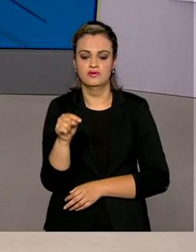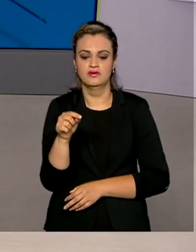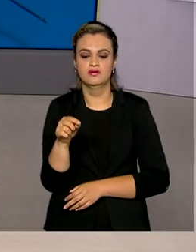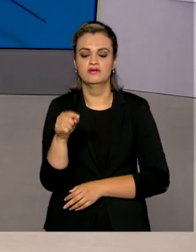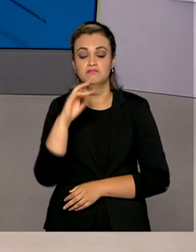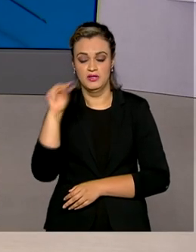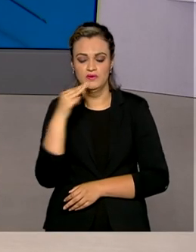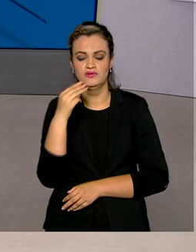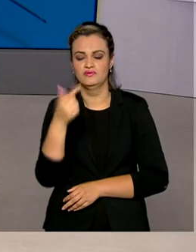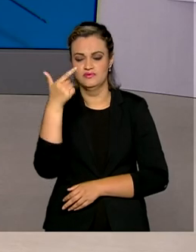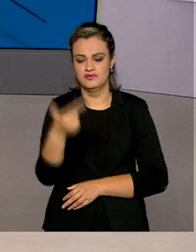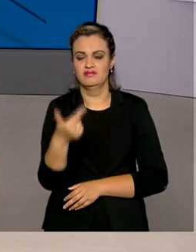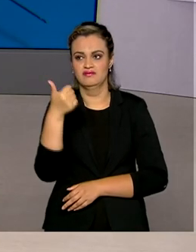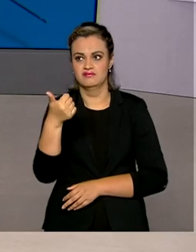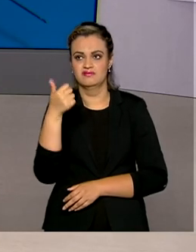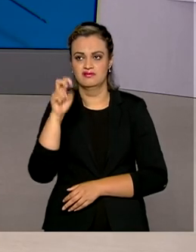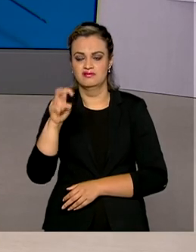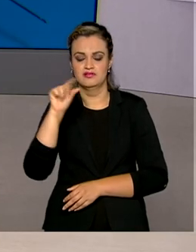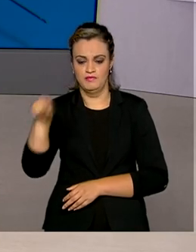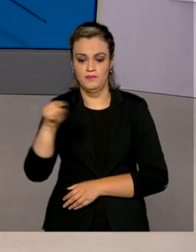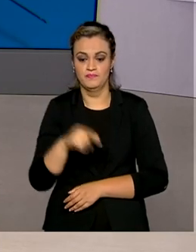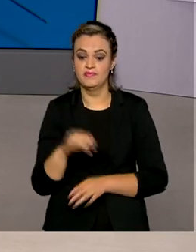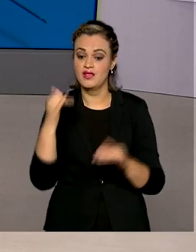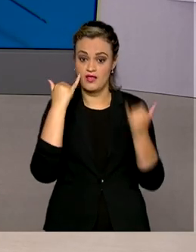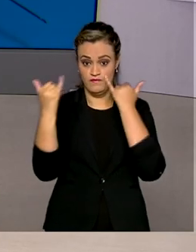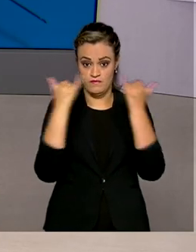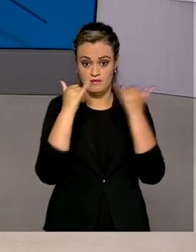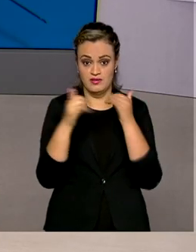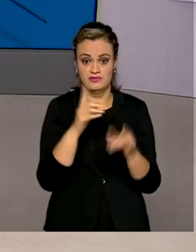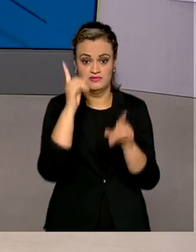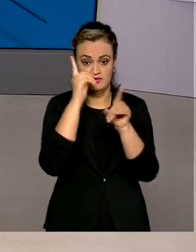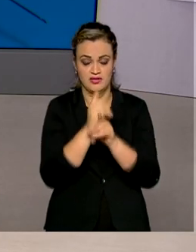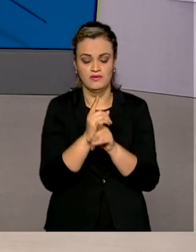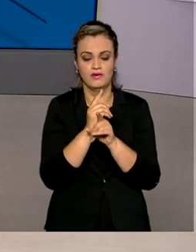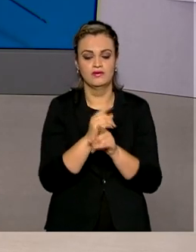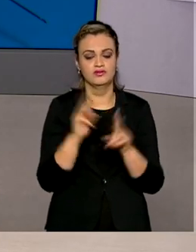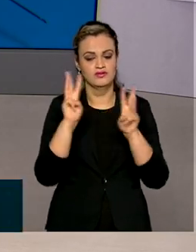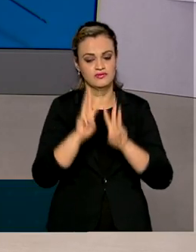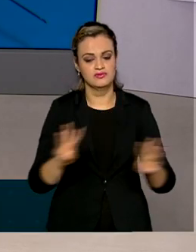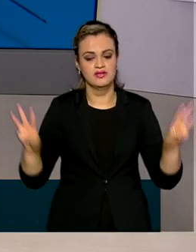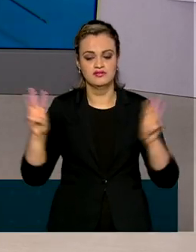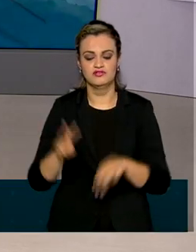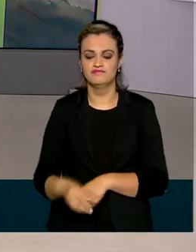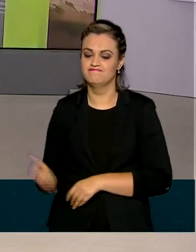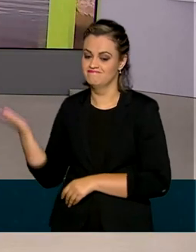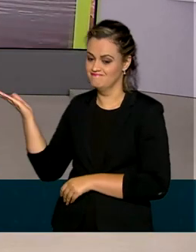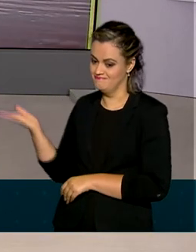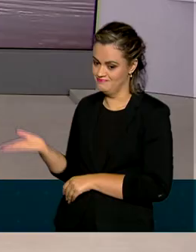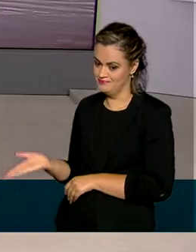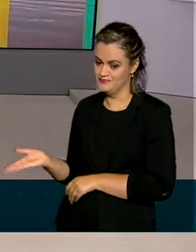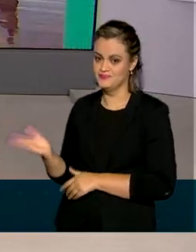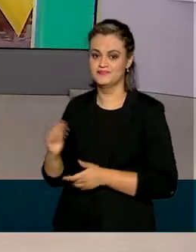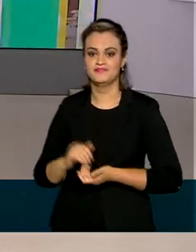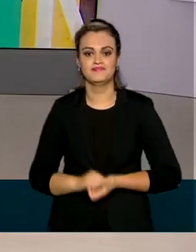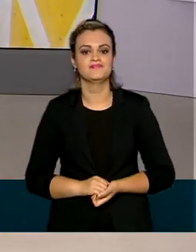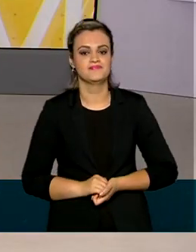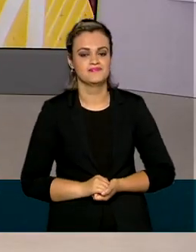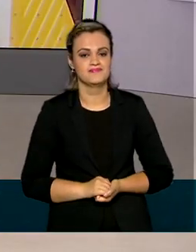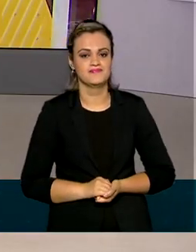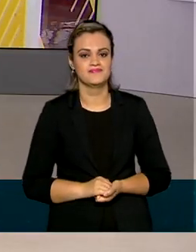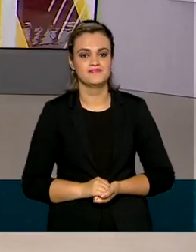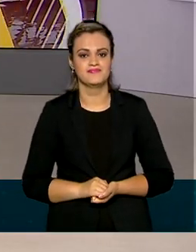.215.000. Todas essas informações você pode encontrar no site localizassus.saúde.gov